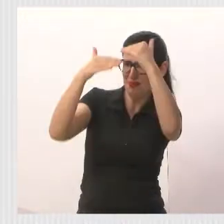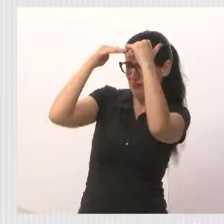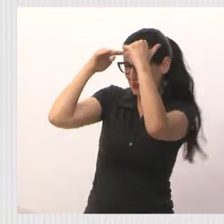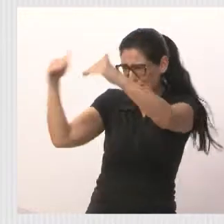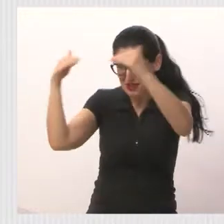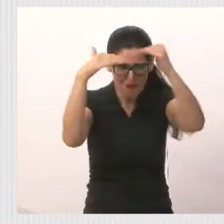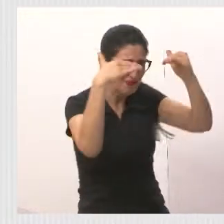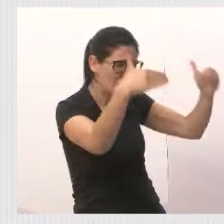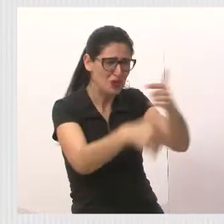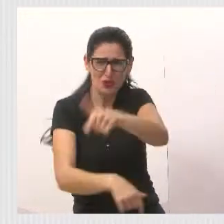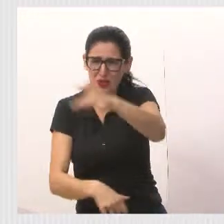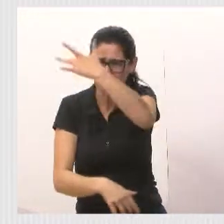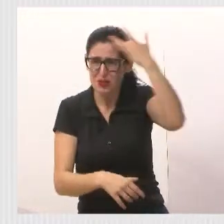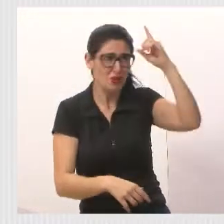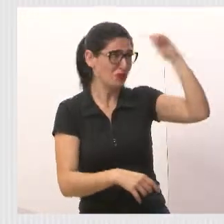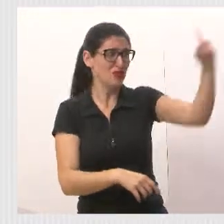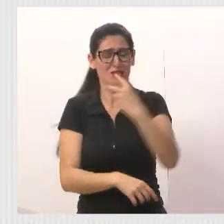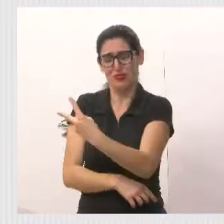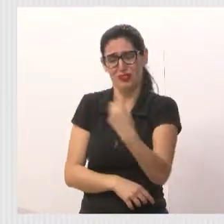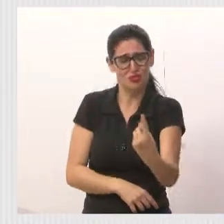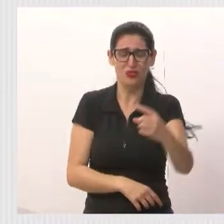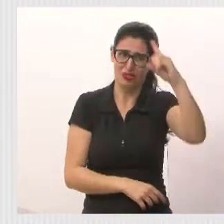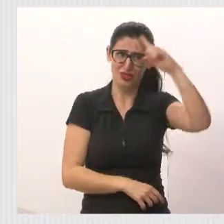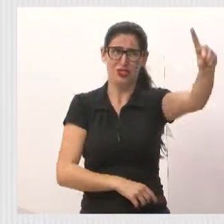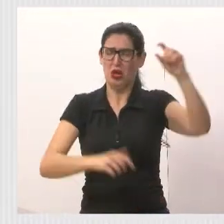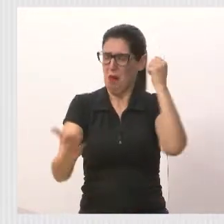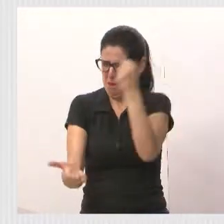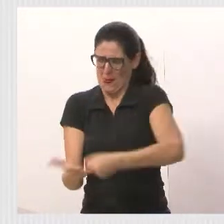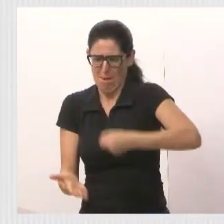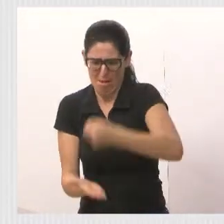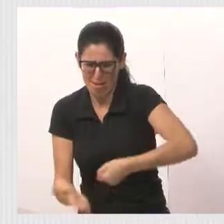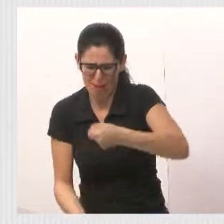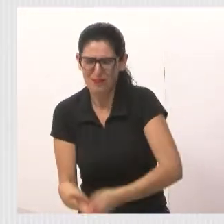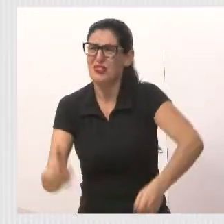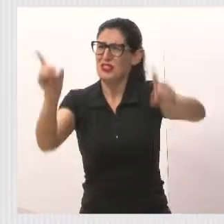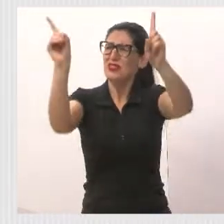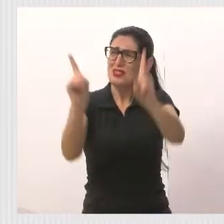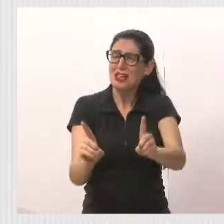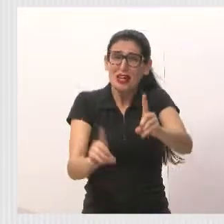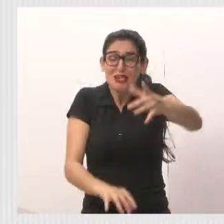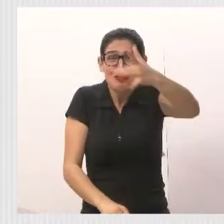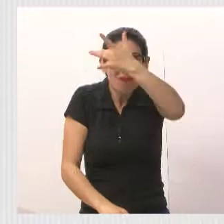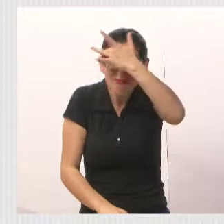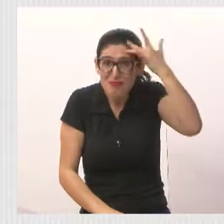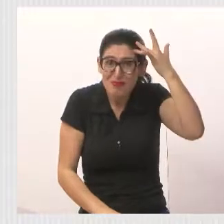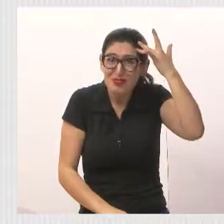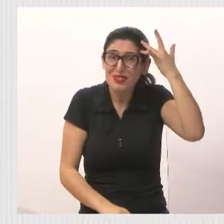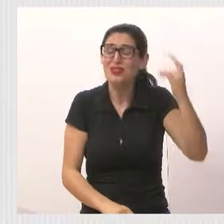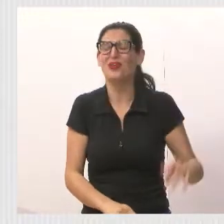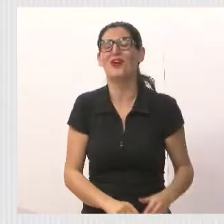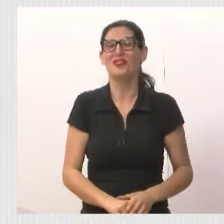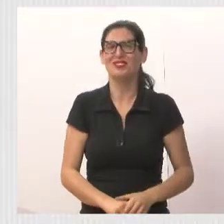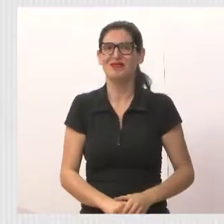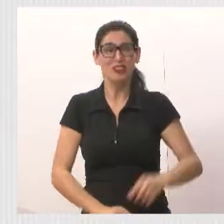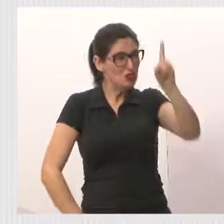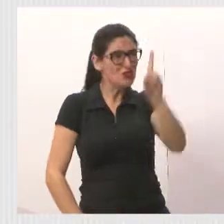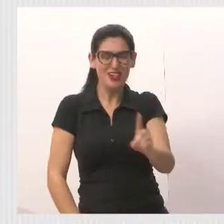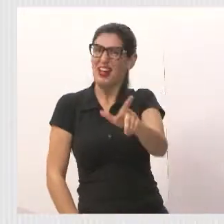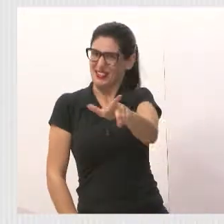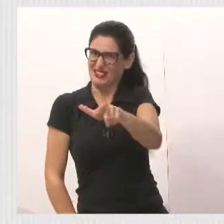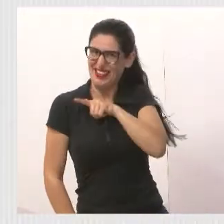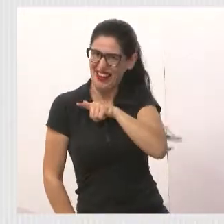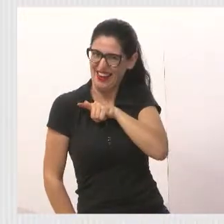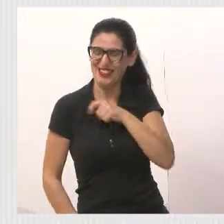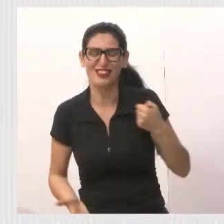dia 21, dia nacional da luta pelos direitos das pessoas com deficiência. Lembrando que a luta